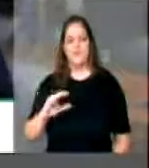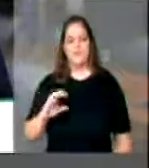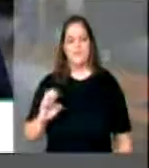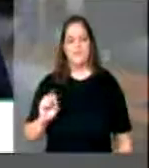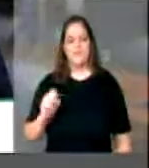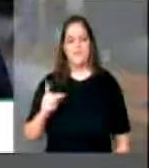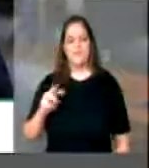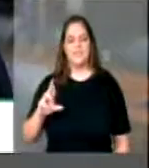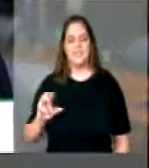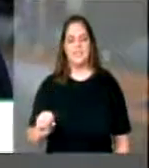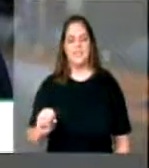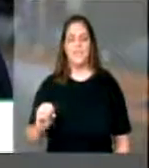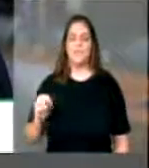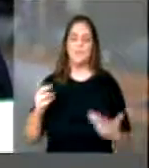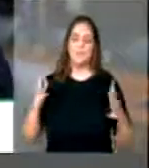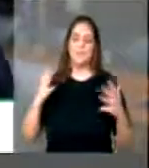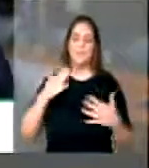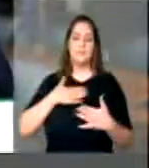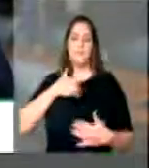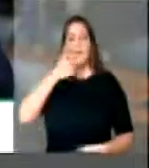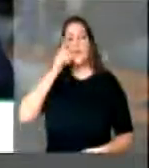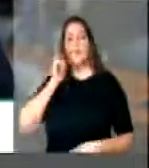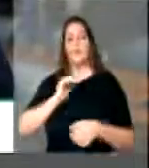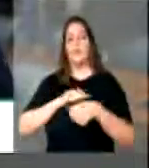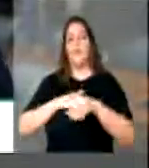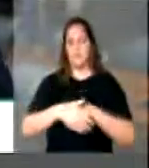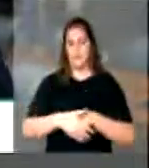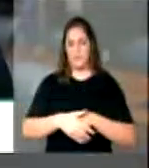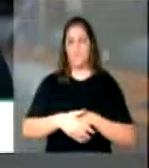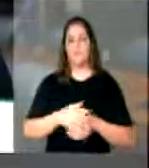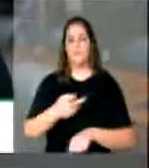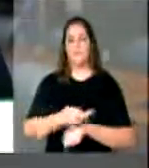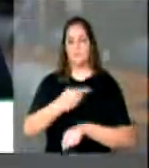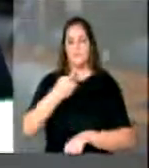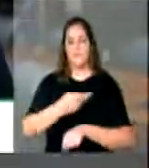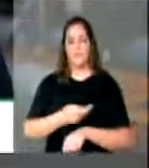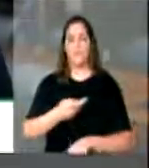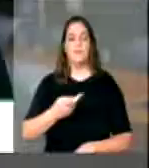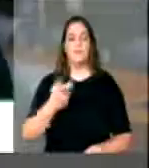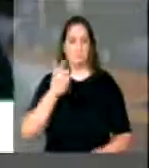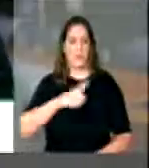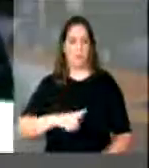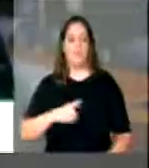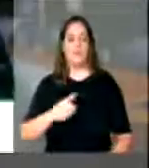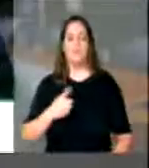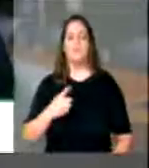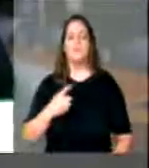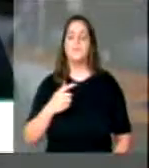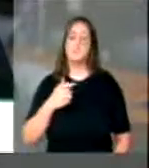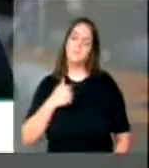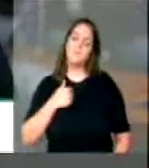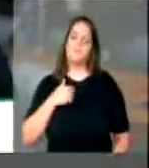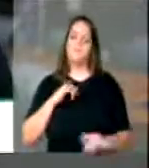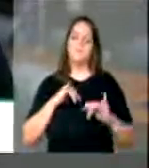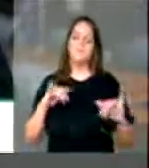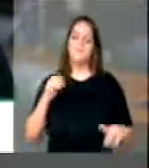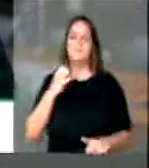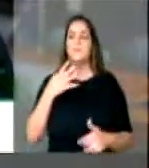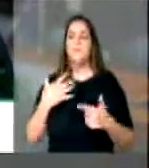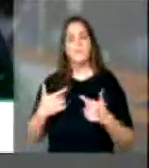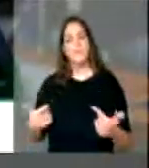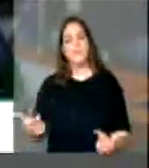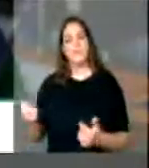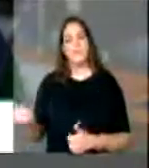homenagem prestada a mim na noite de ontem, ao prêmio AcesPRO 40 anos, desejar boa sorte à nova diretoria